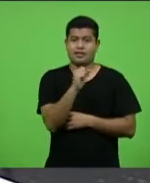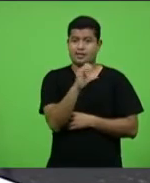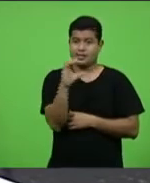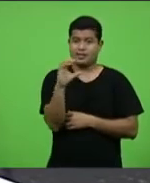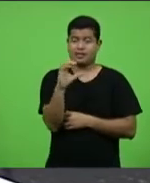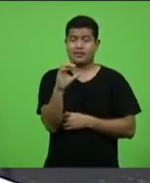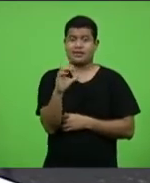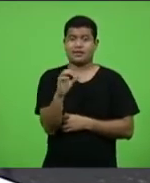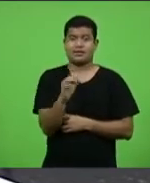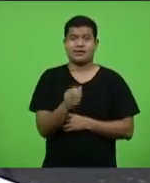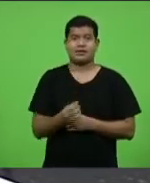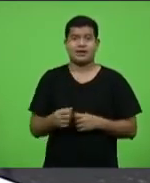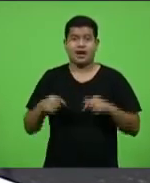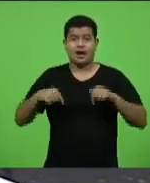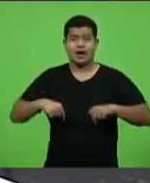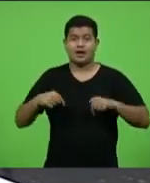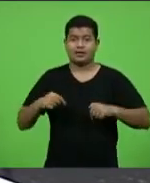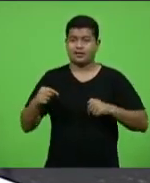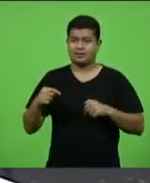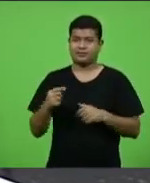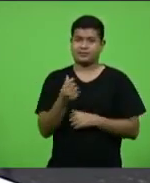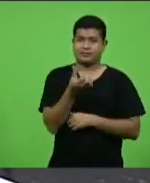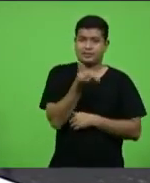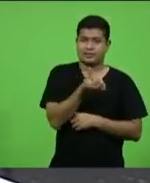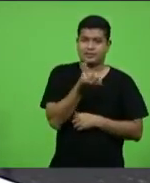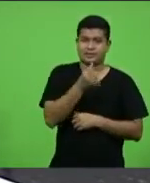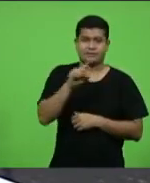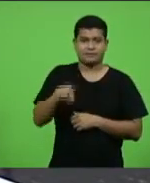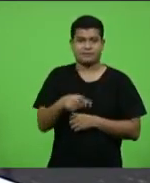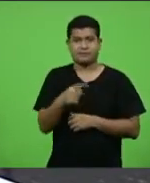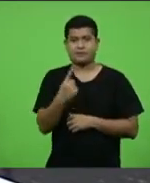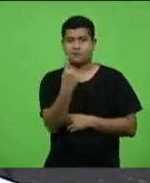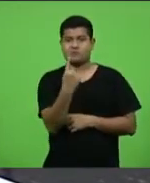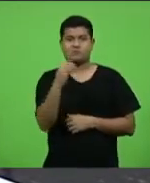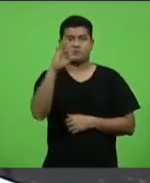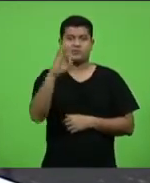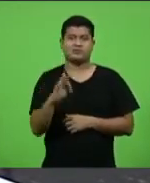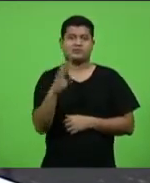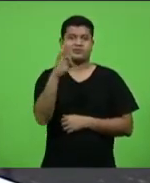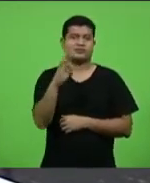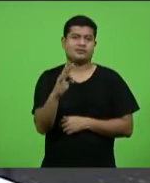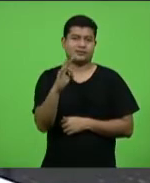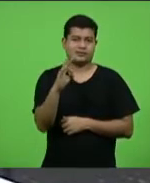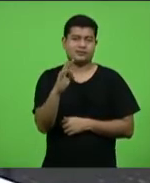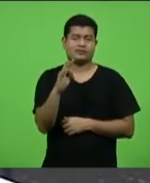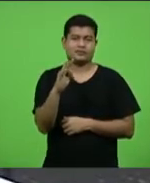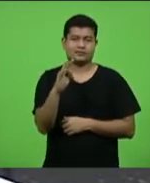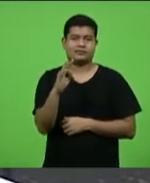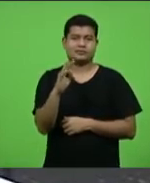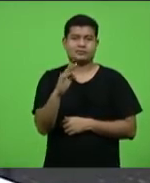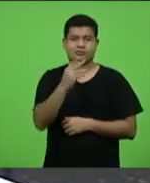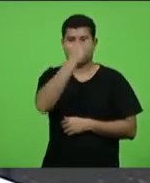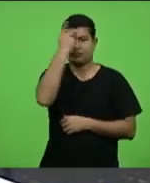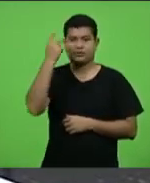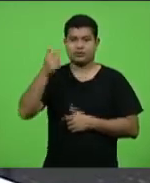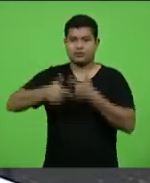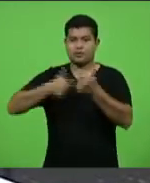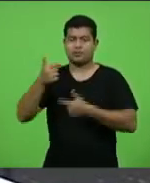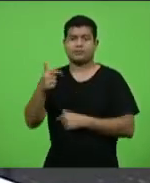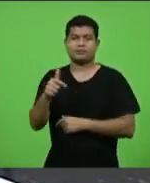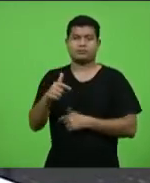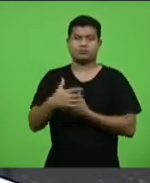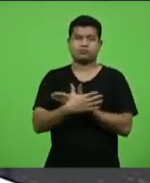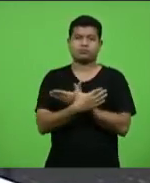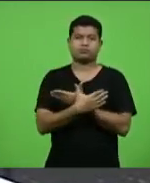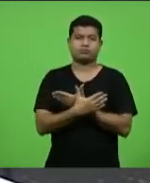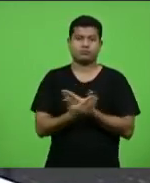6,1% de desempregados. Isso nos faz cada